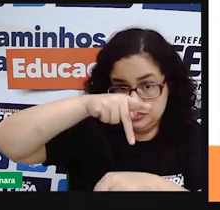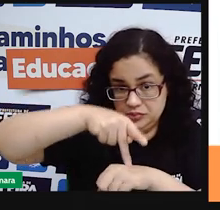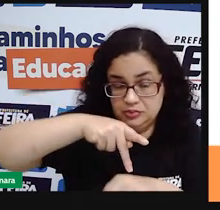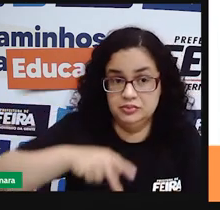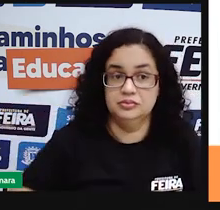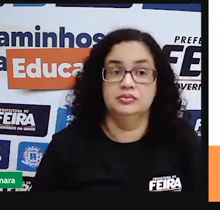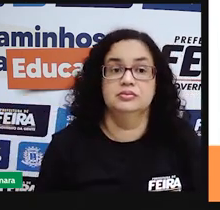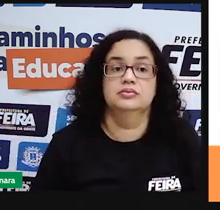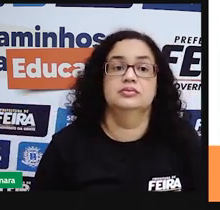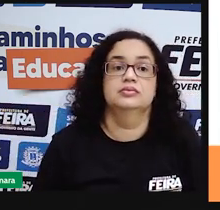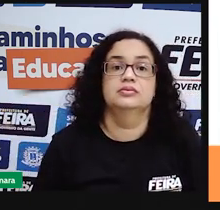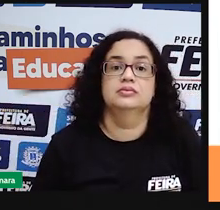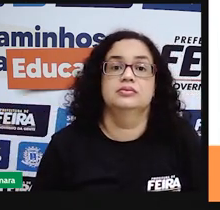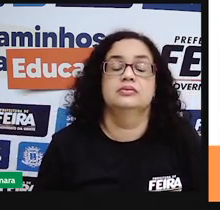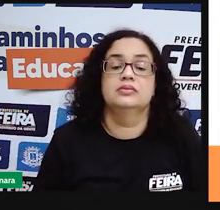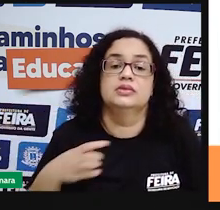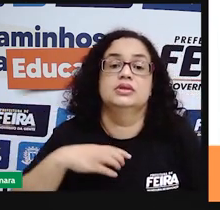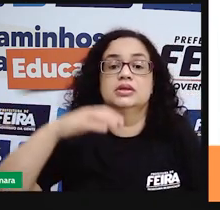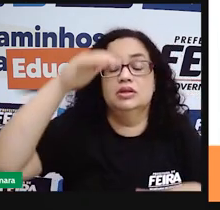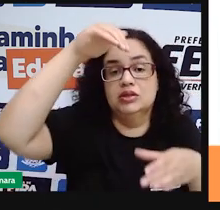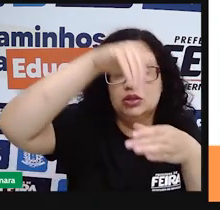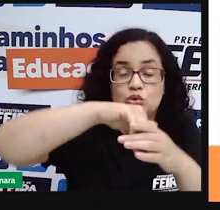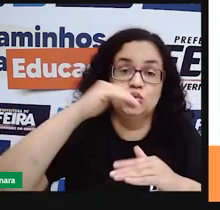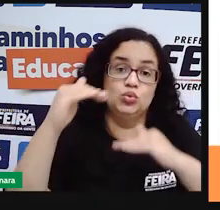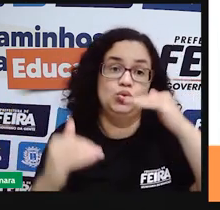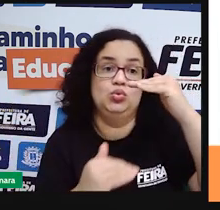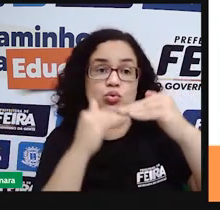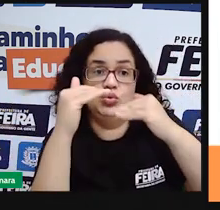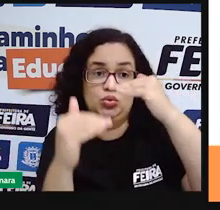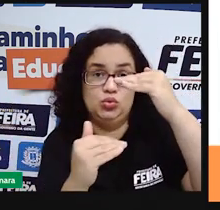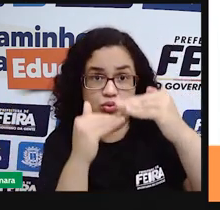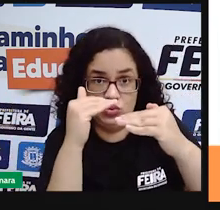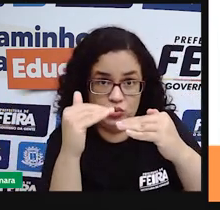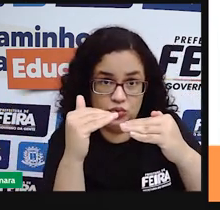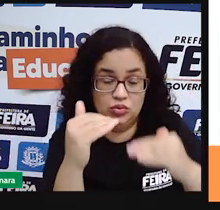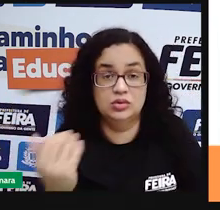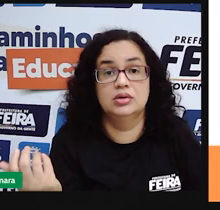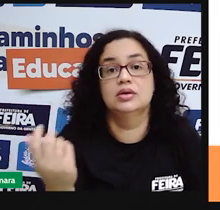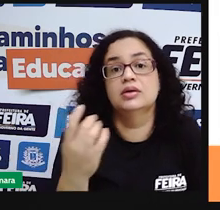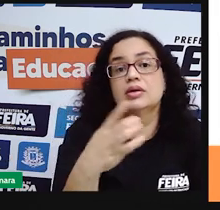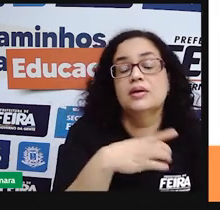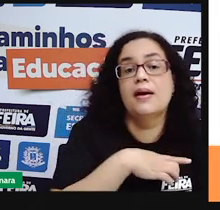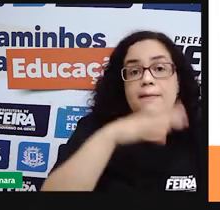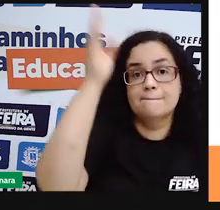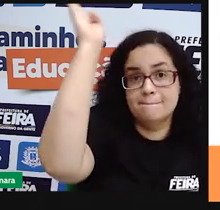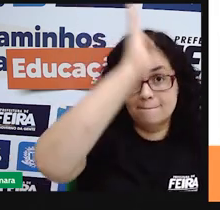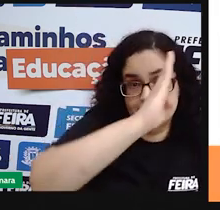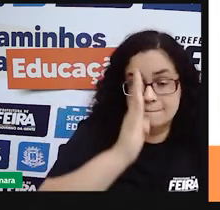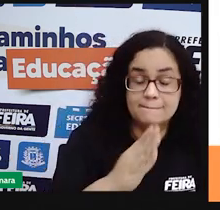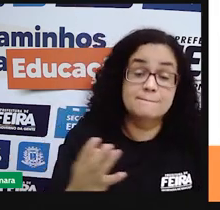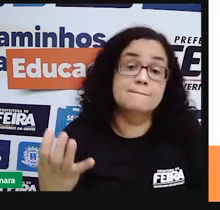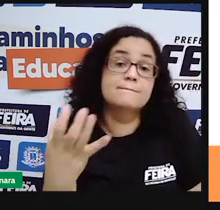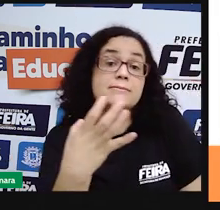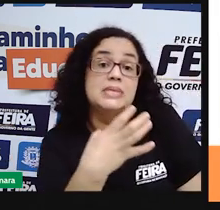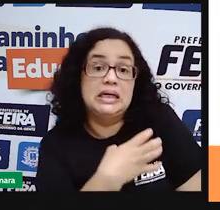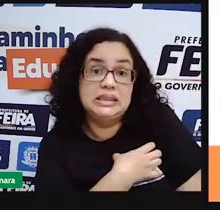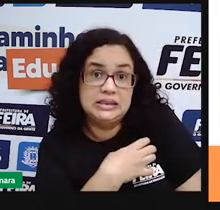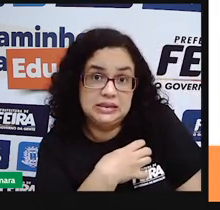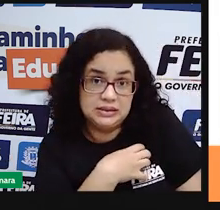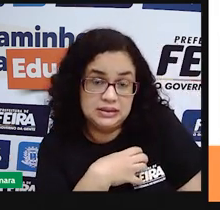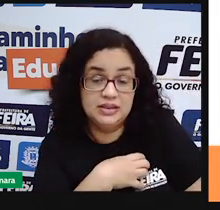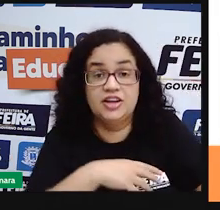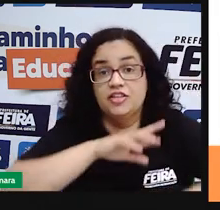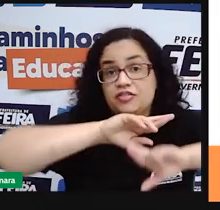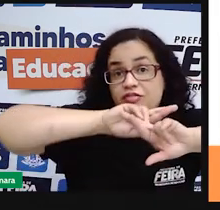E aí, dentro aí desse processo de miscigenação que aconteceu no Brasil, a Bahia apresenta a grande diversidade